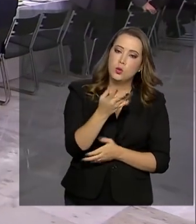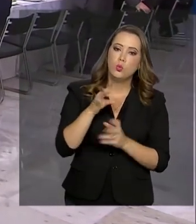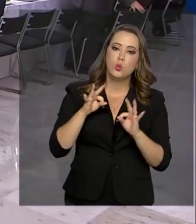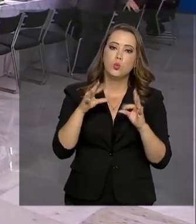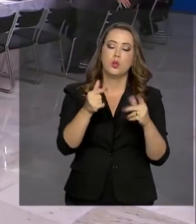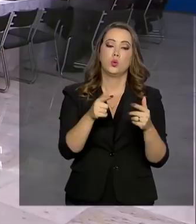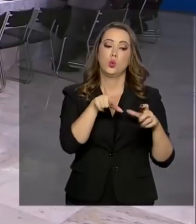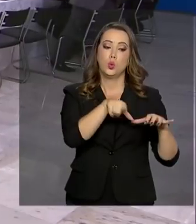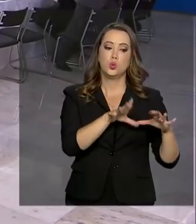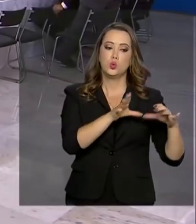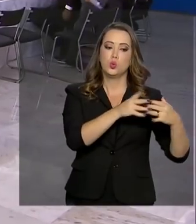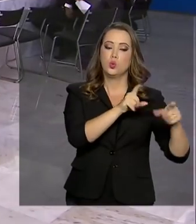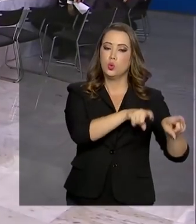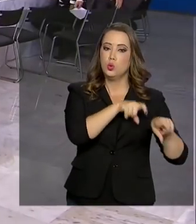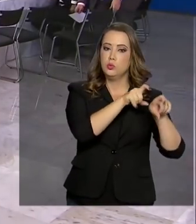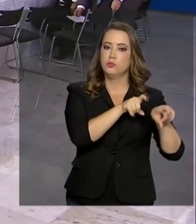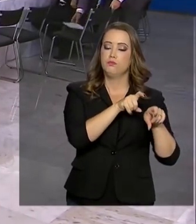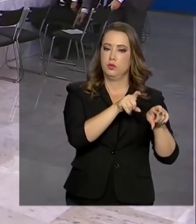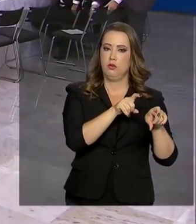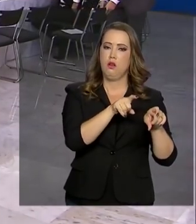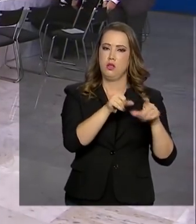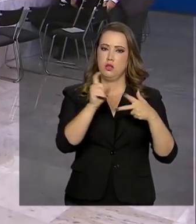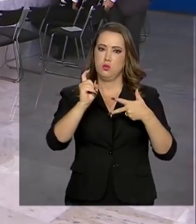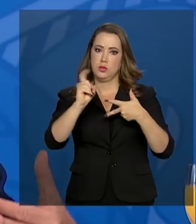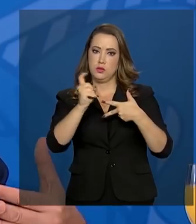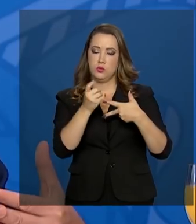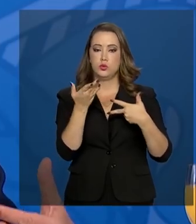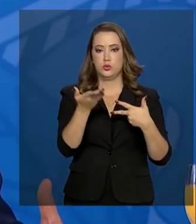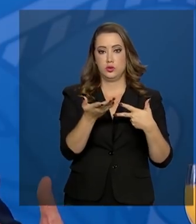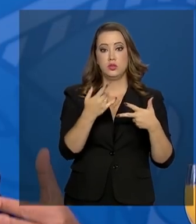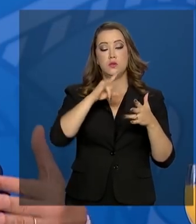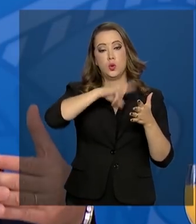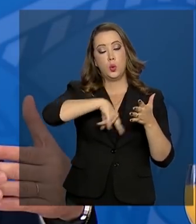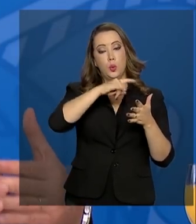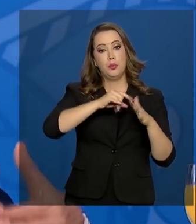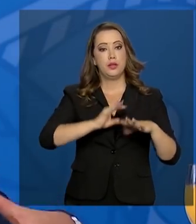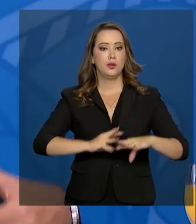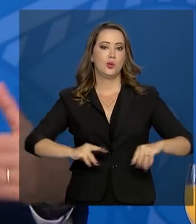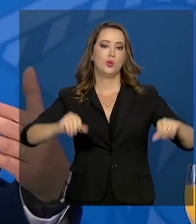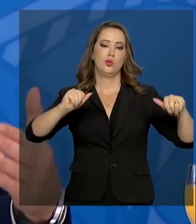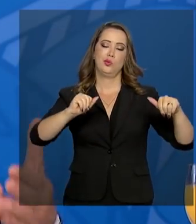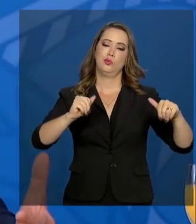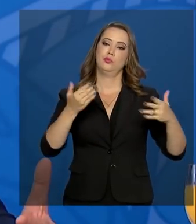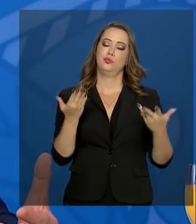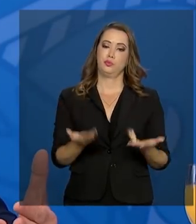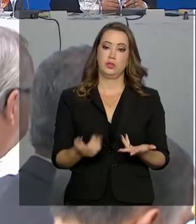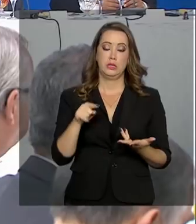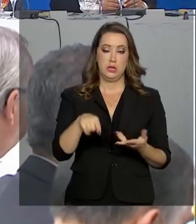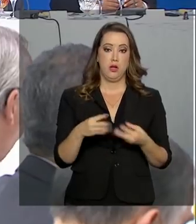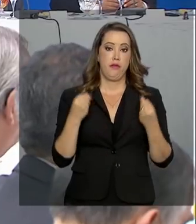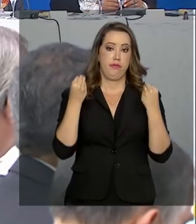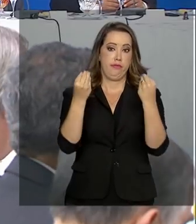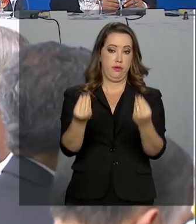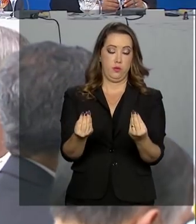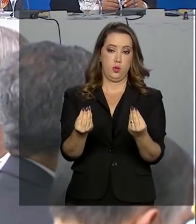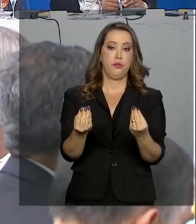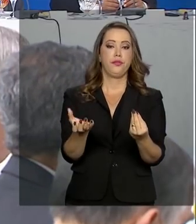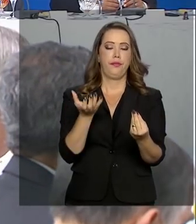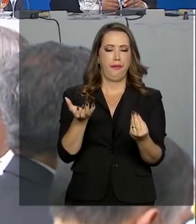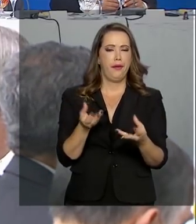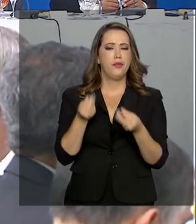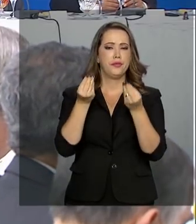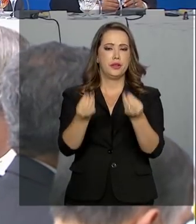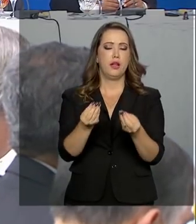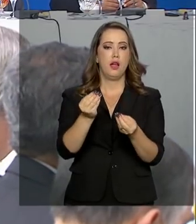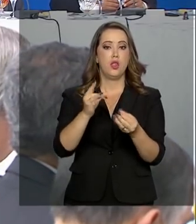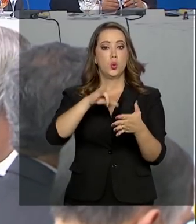e o Executivo. Sobre a regularização fundiária, o governo informou que pretende entregar 100 mil títulos de